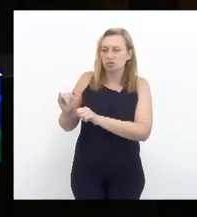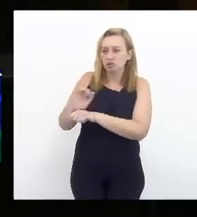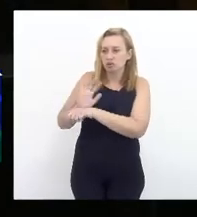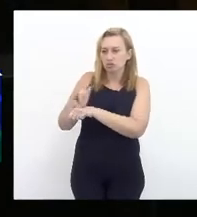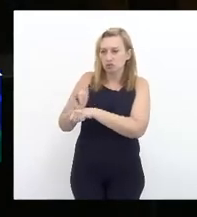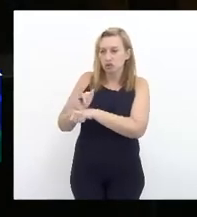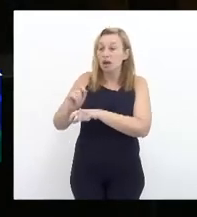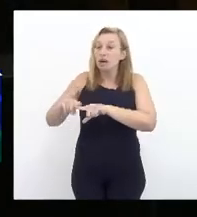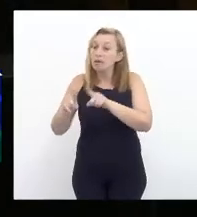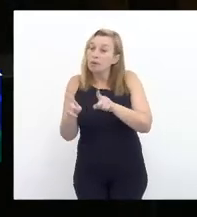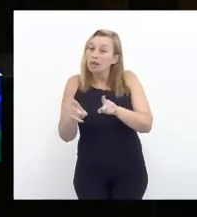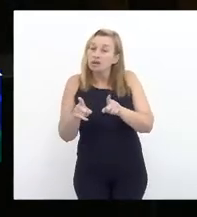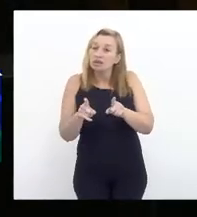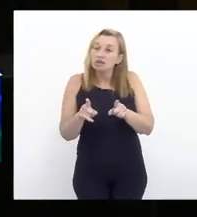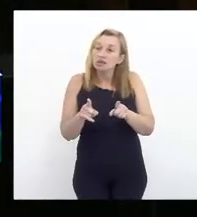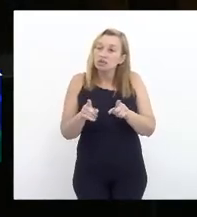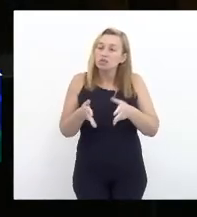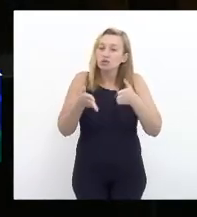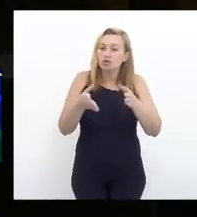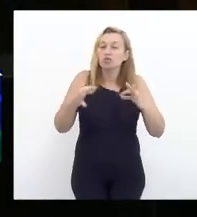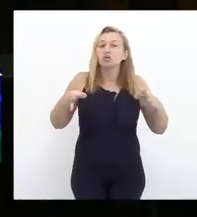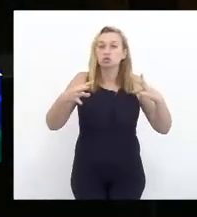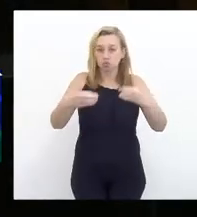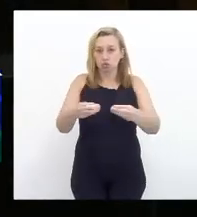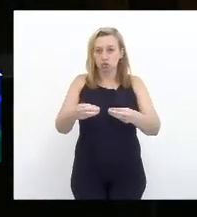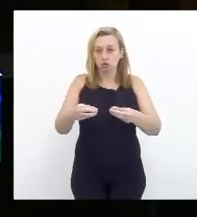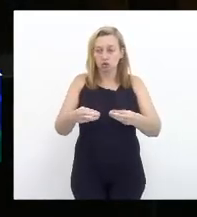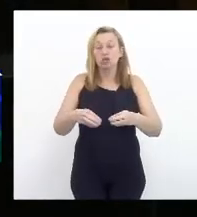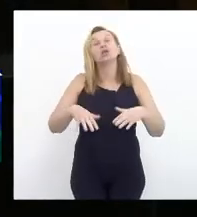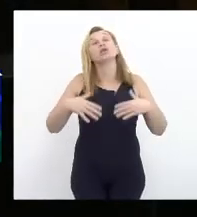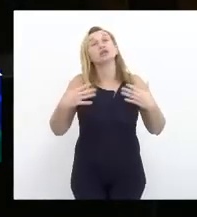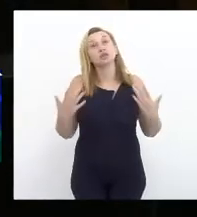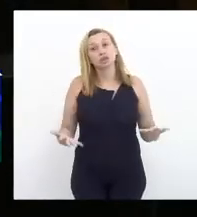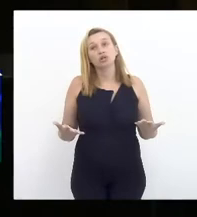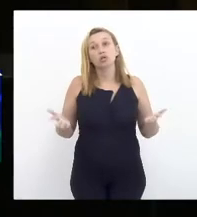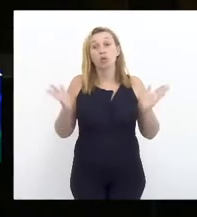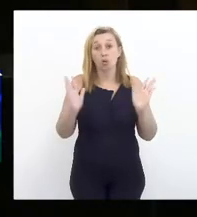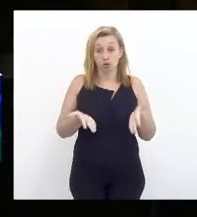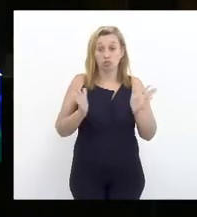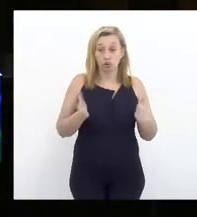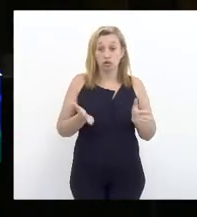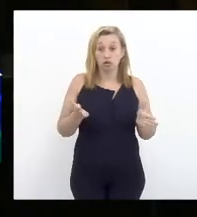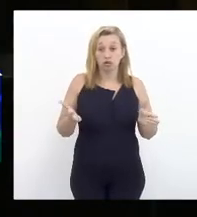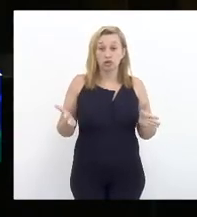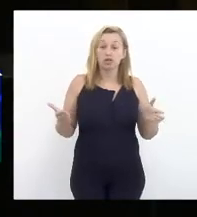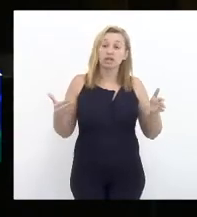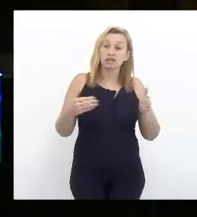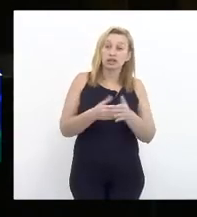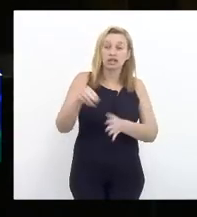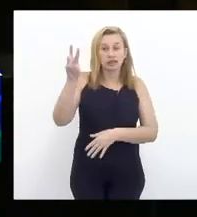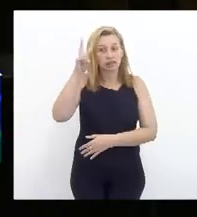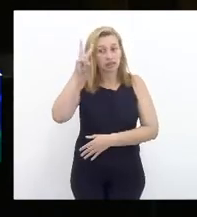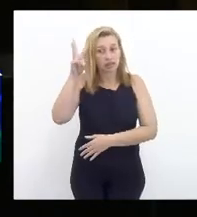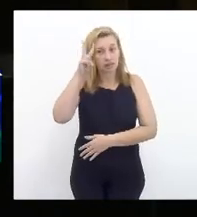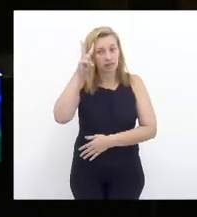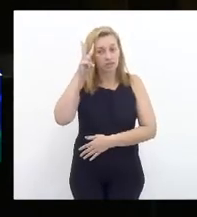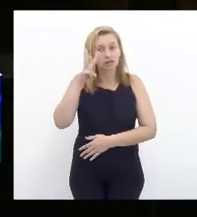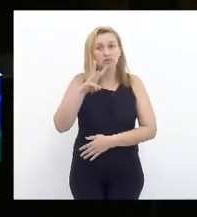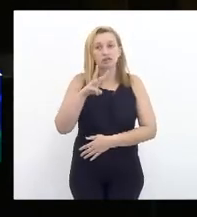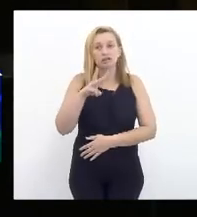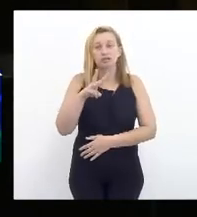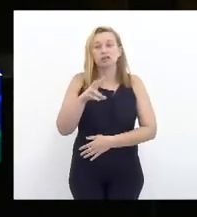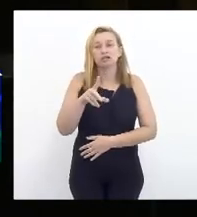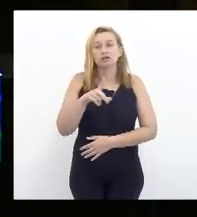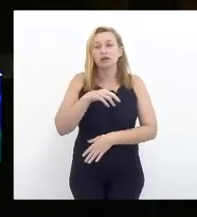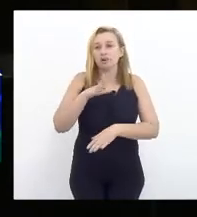síntese de tudo. de hoje a terça-feira o que